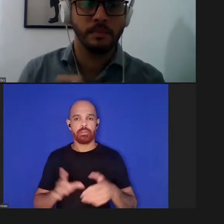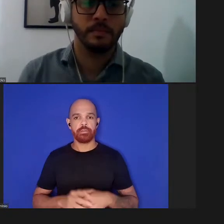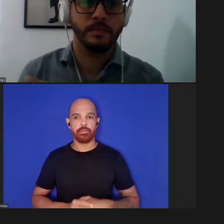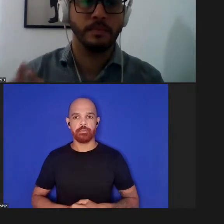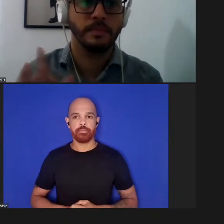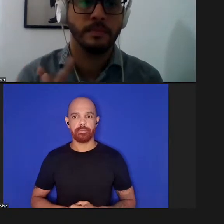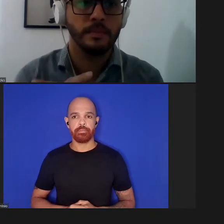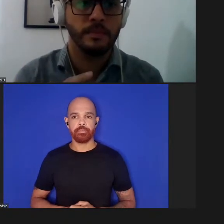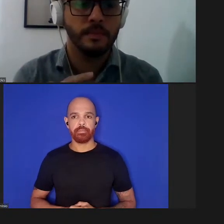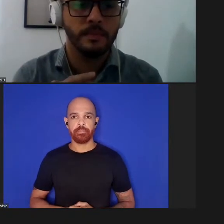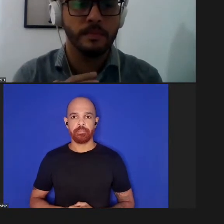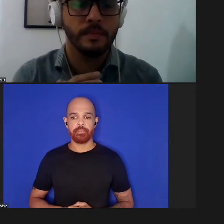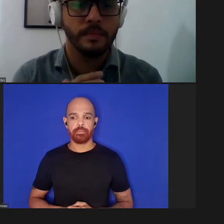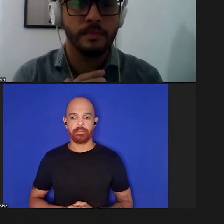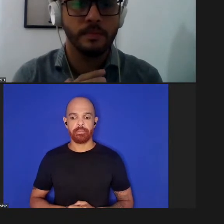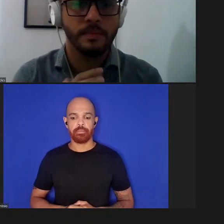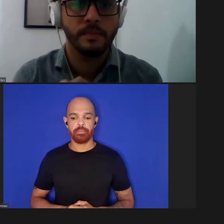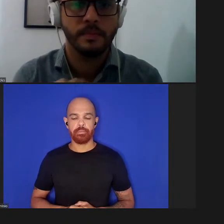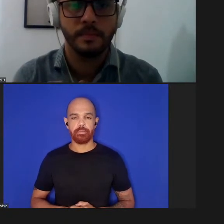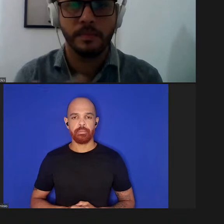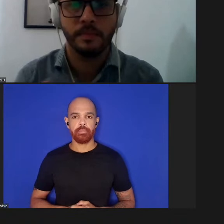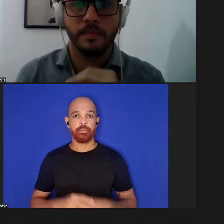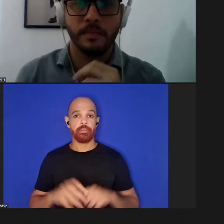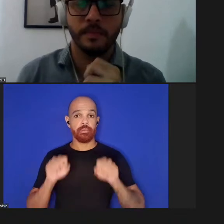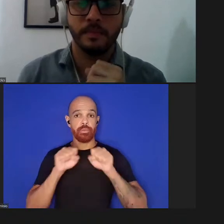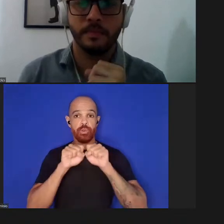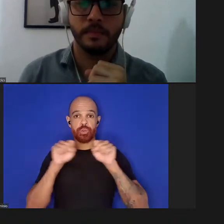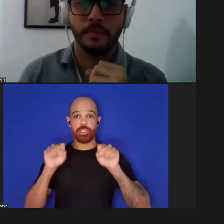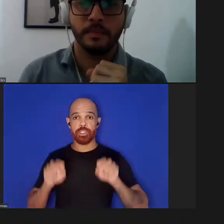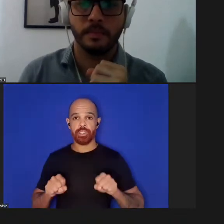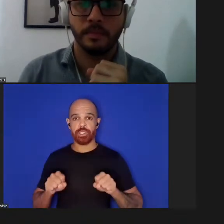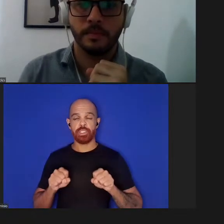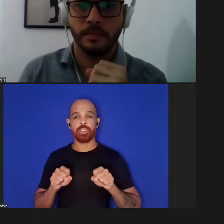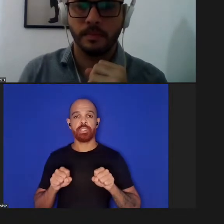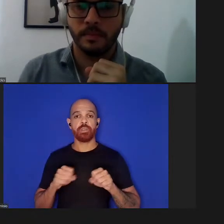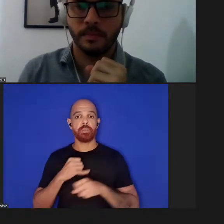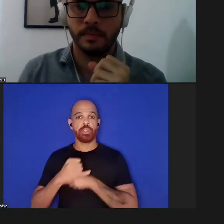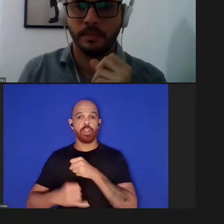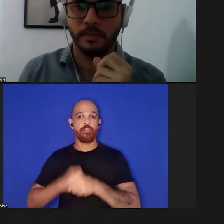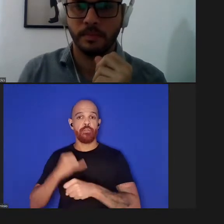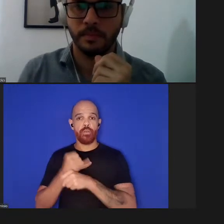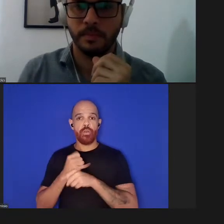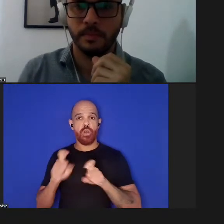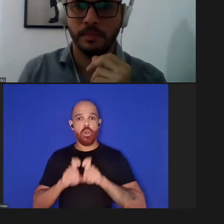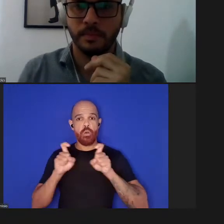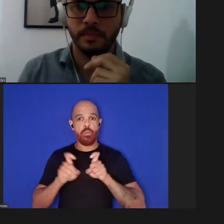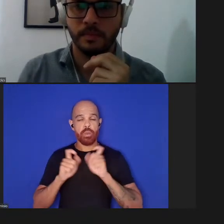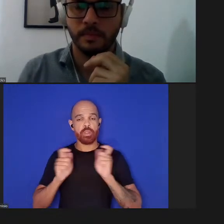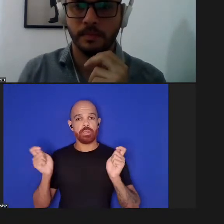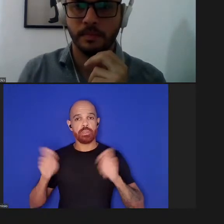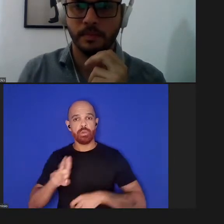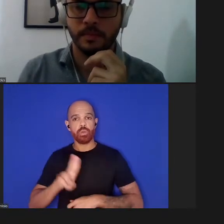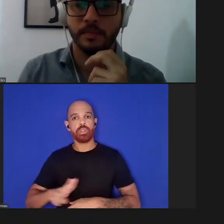e nos sistemas de informática utilizados para poder tratar dados